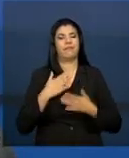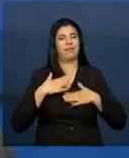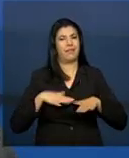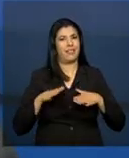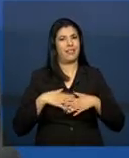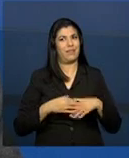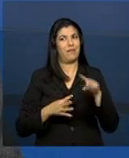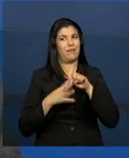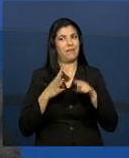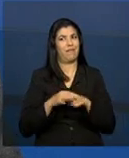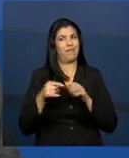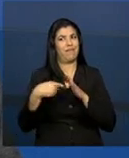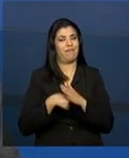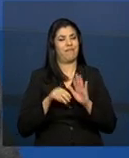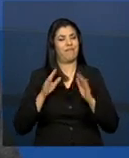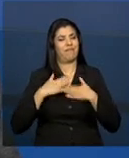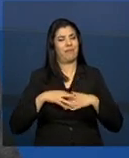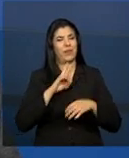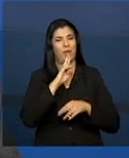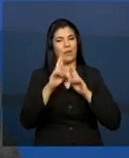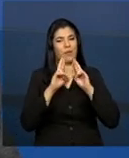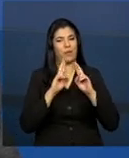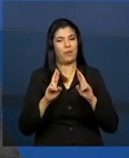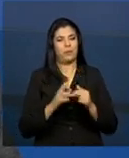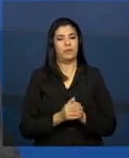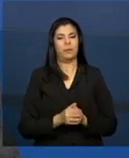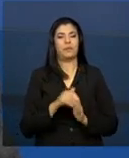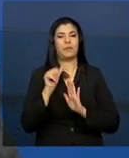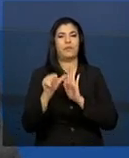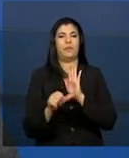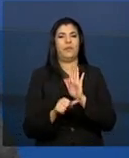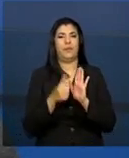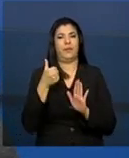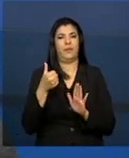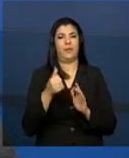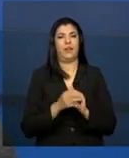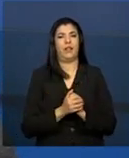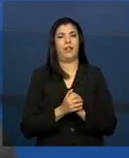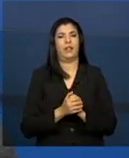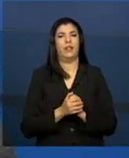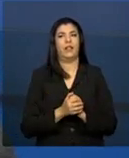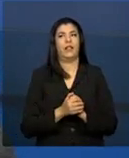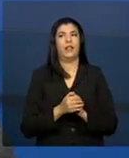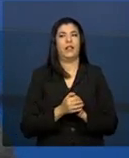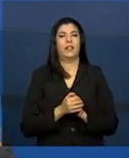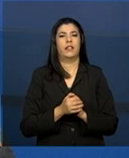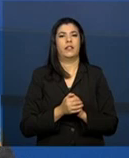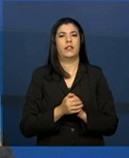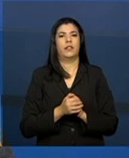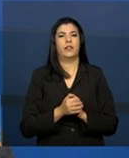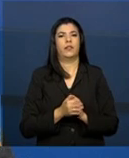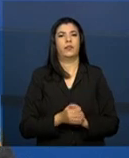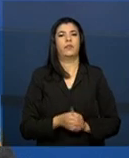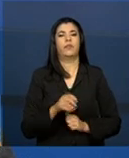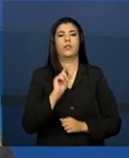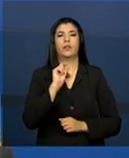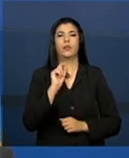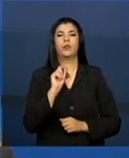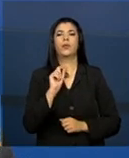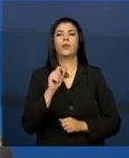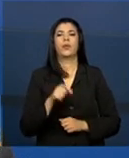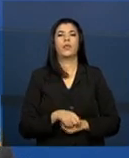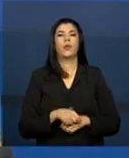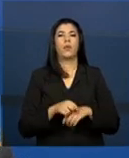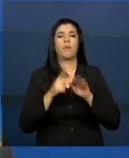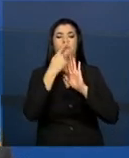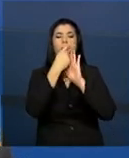né? Muita coisa. Bom, primeiro, esta relação do prontuário eletrônico simplificado e o